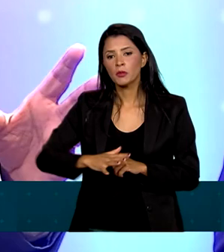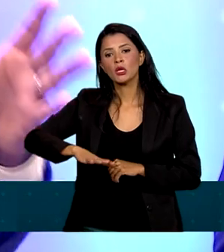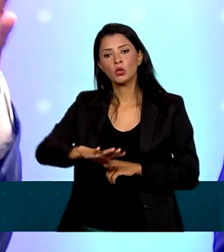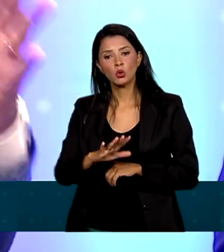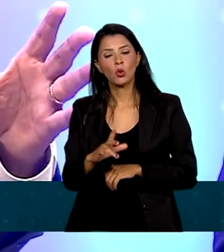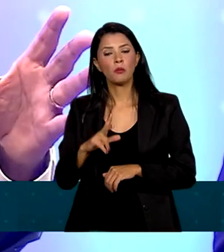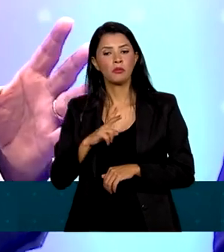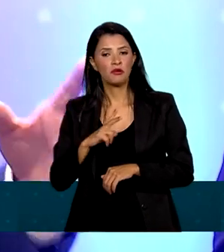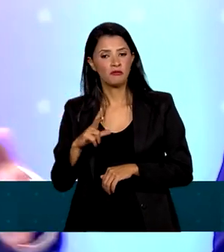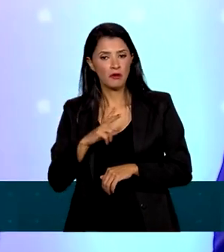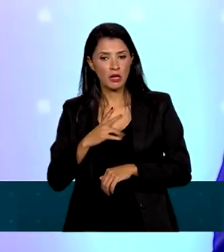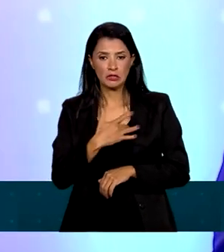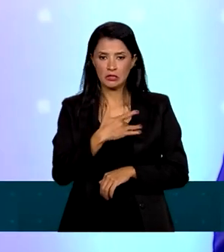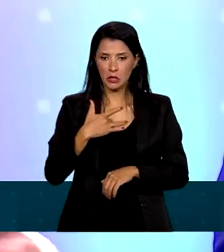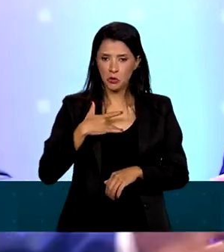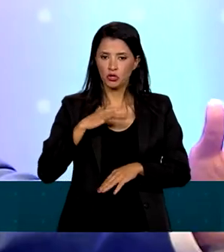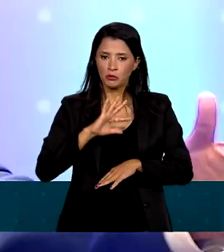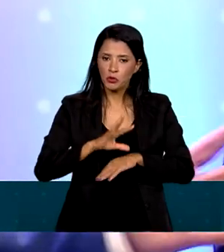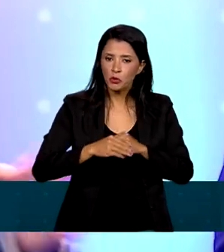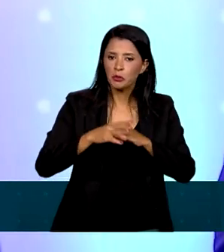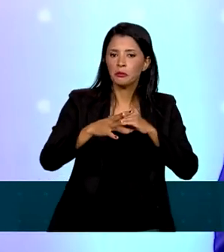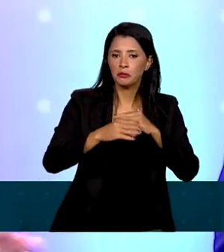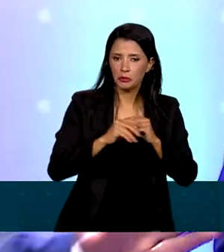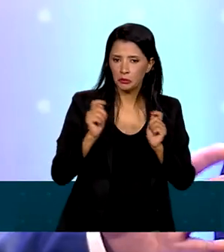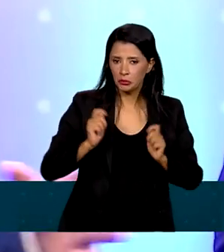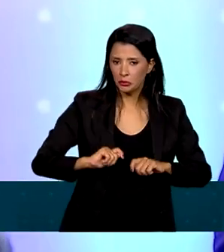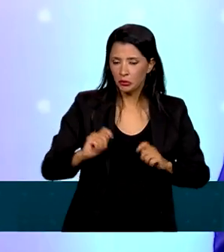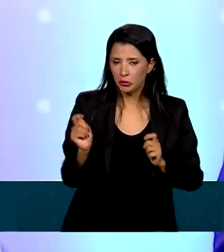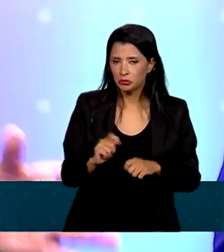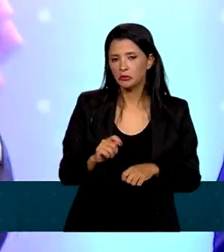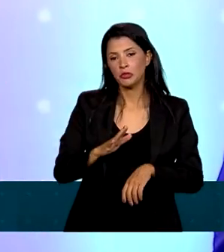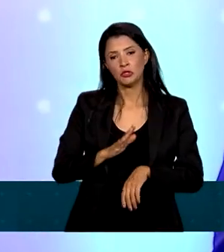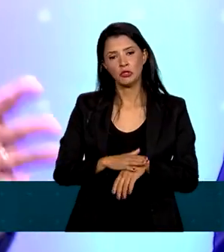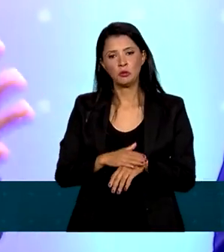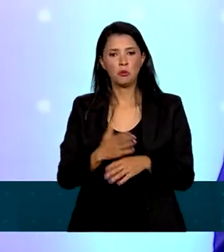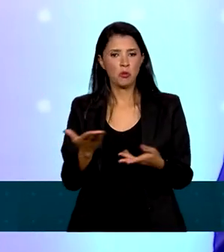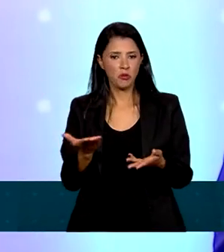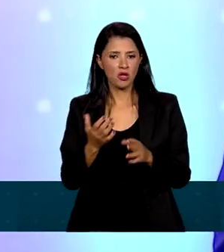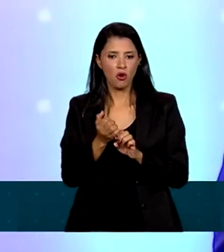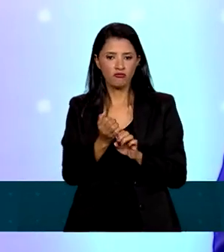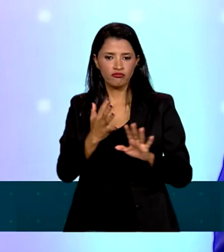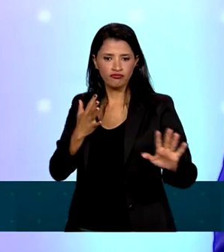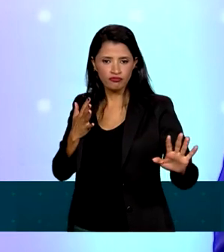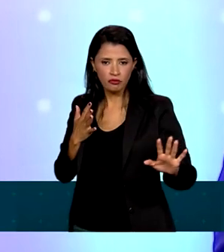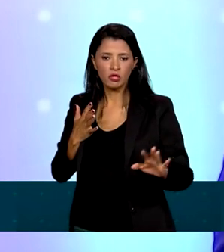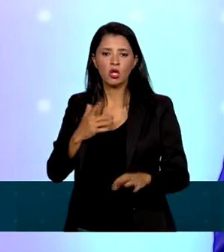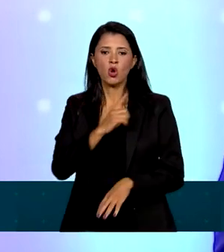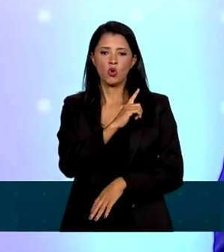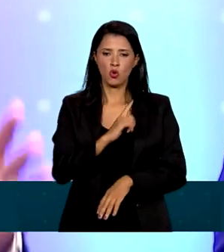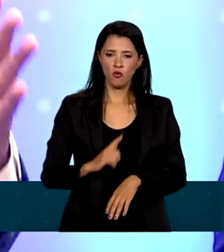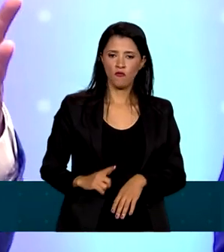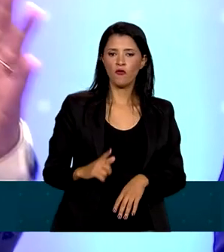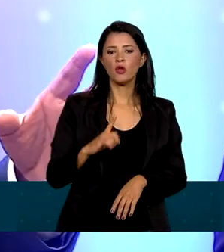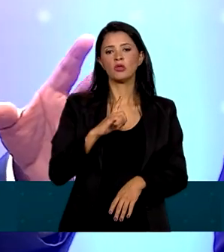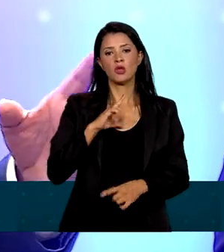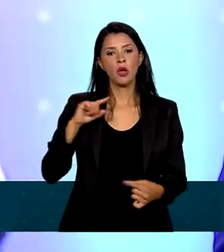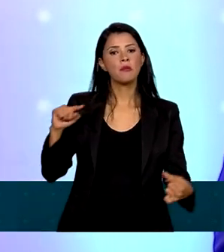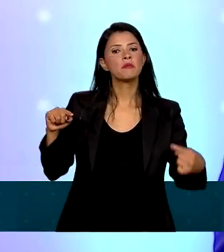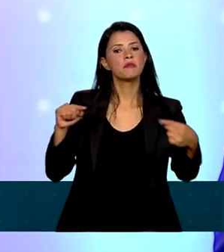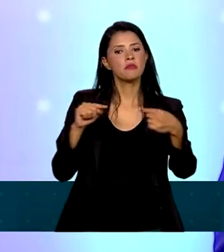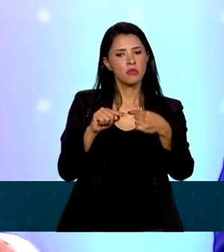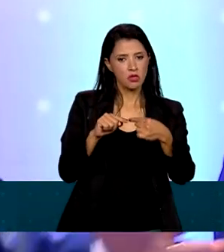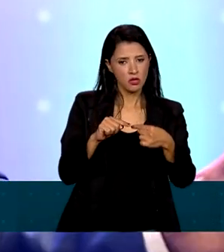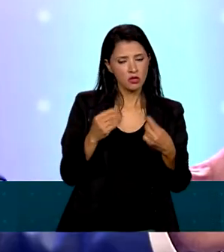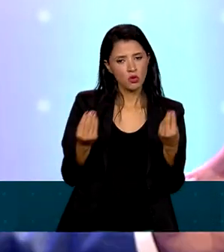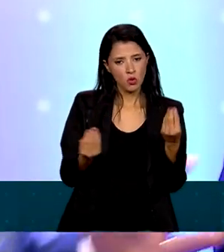complementar, e eu creio que nesse momento de filas, governo está aí com uma meta de não